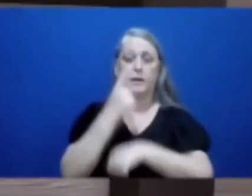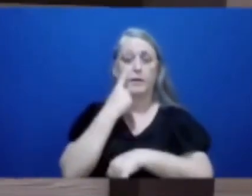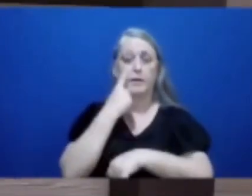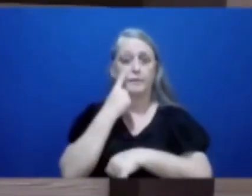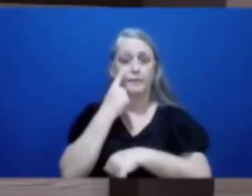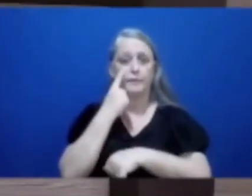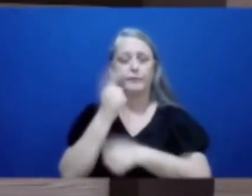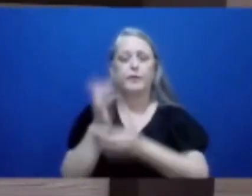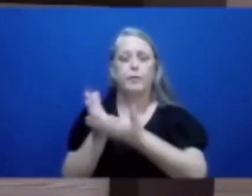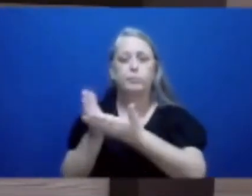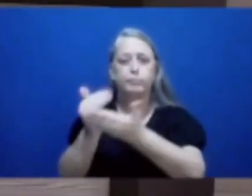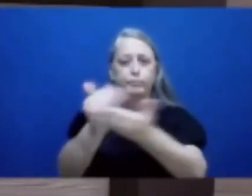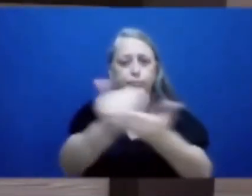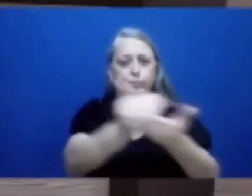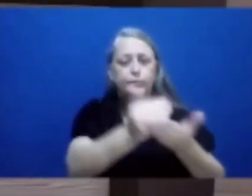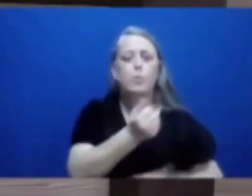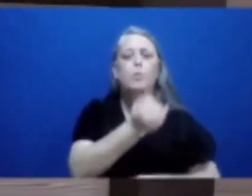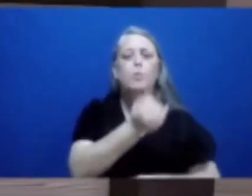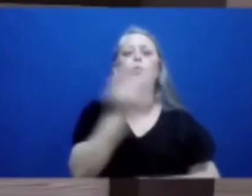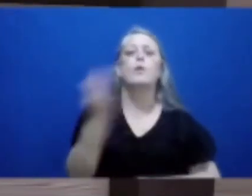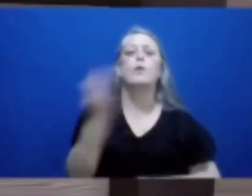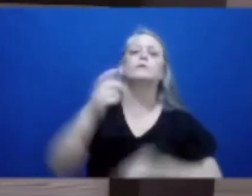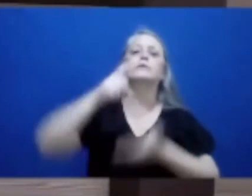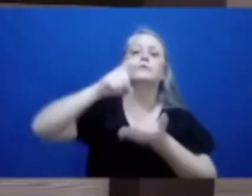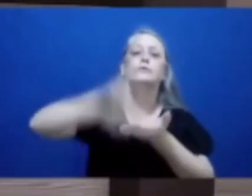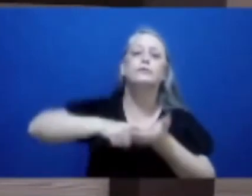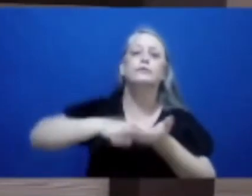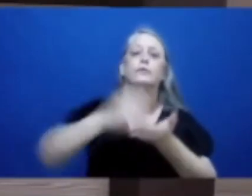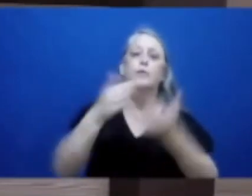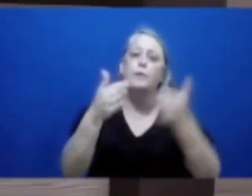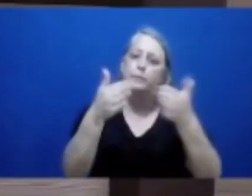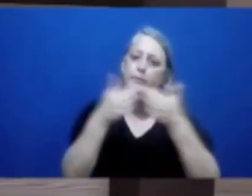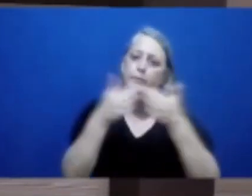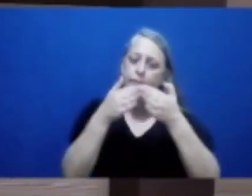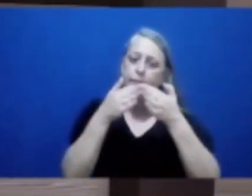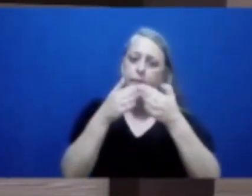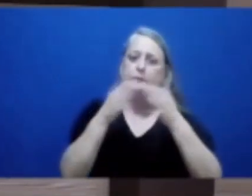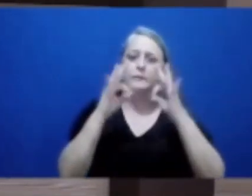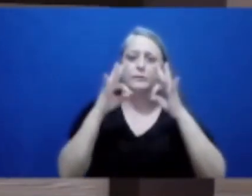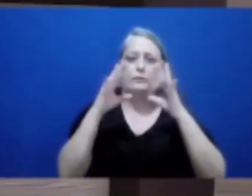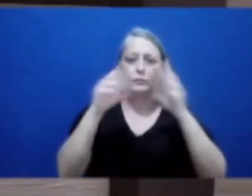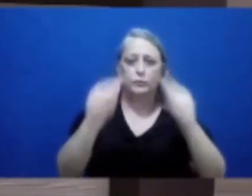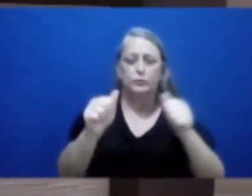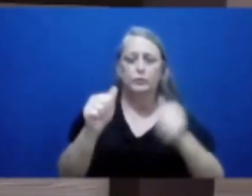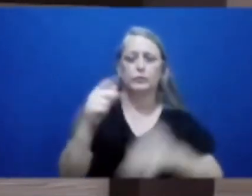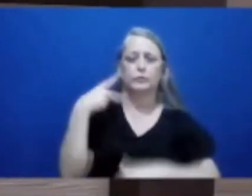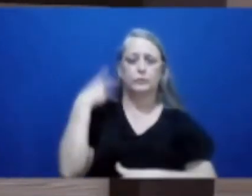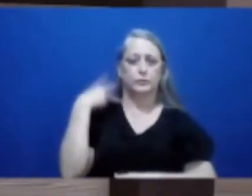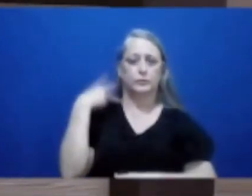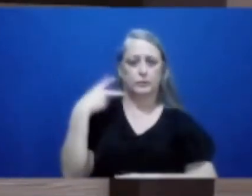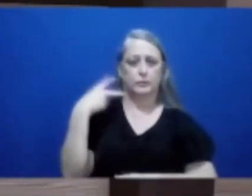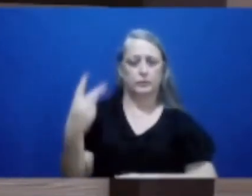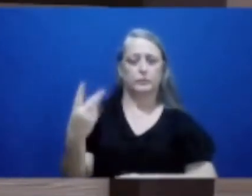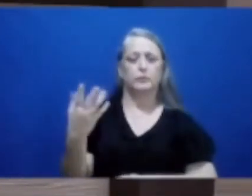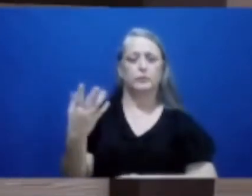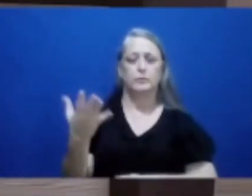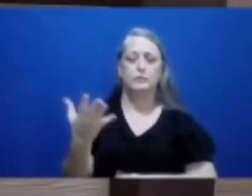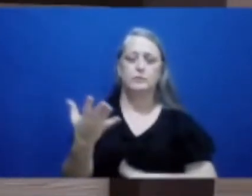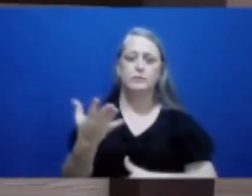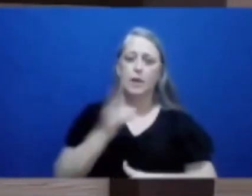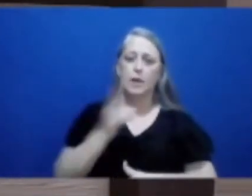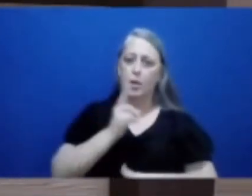certeza, já adianto, pedindo a complacência de todos os vereadores para que nós possamos manter a língua